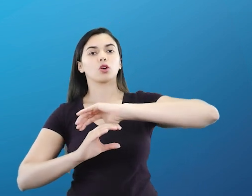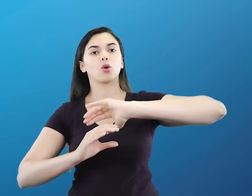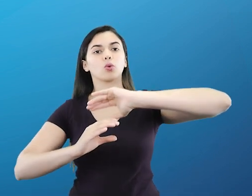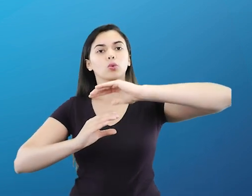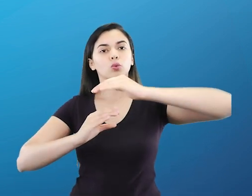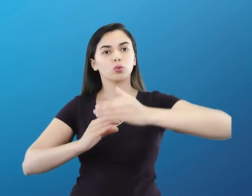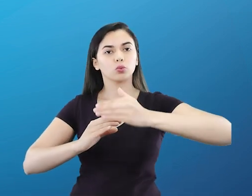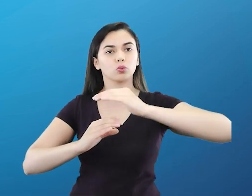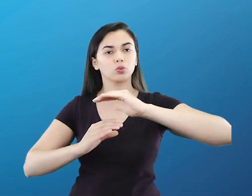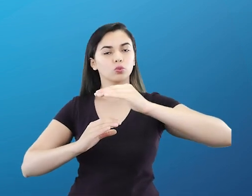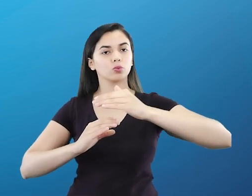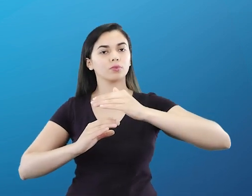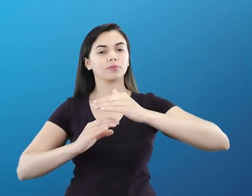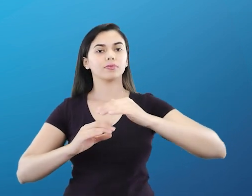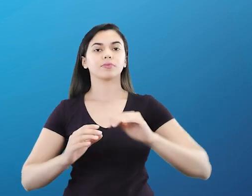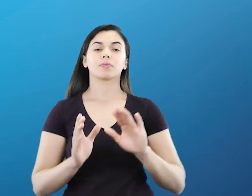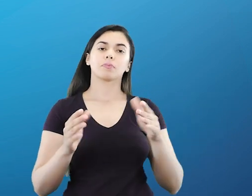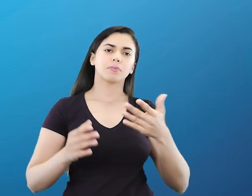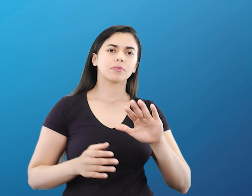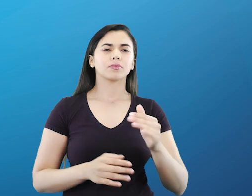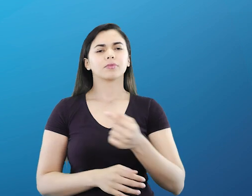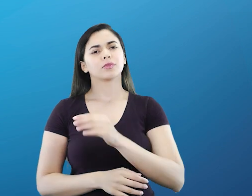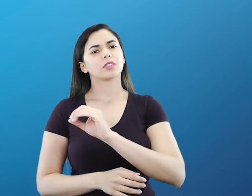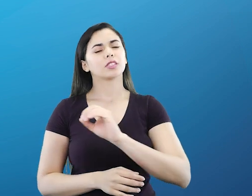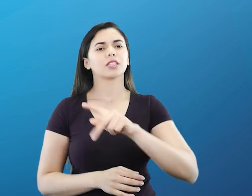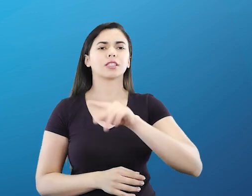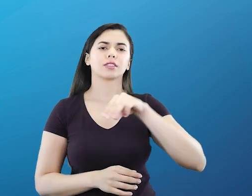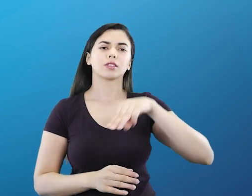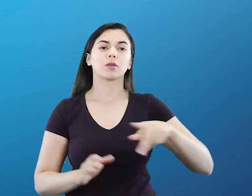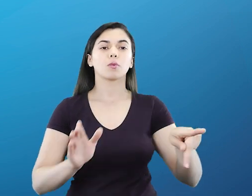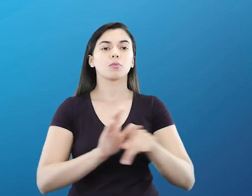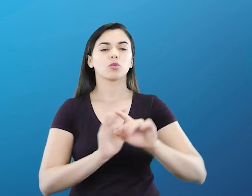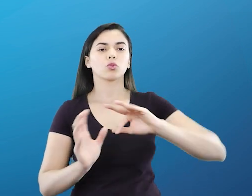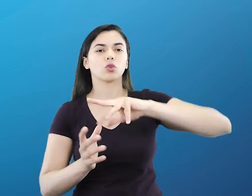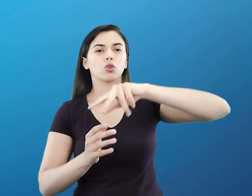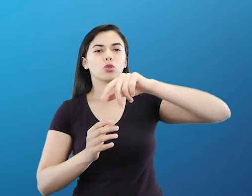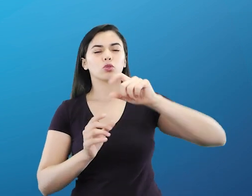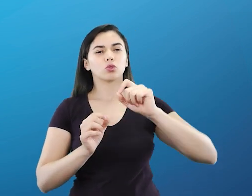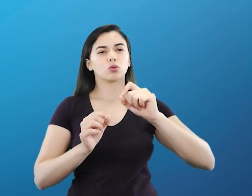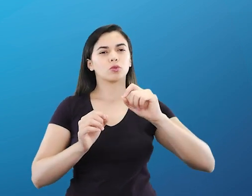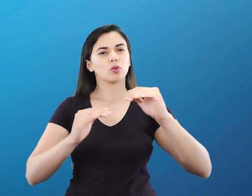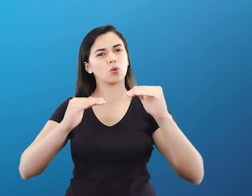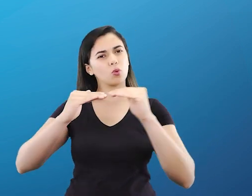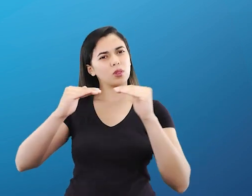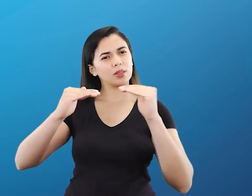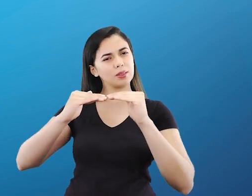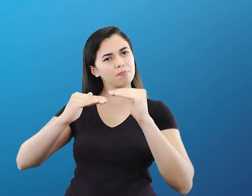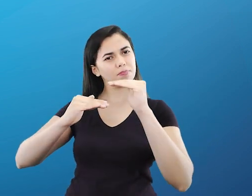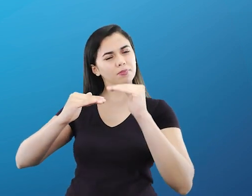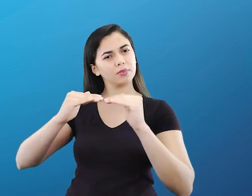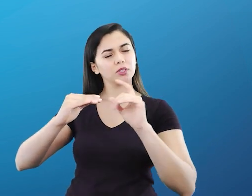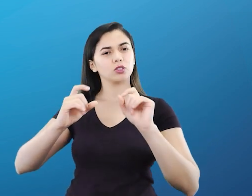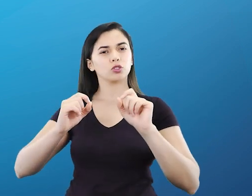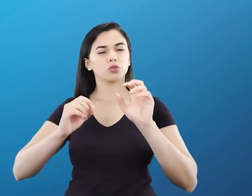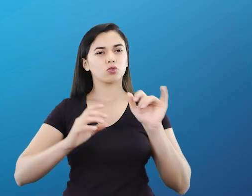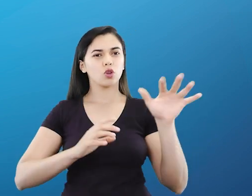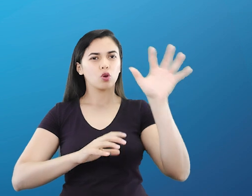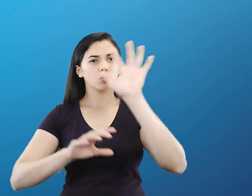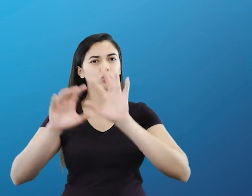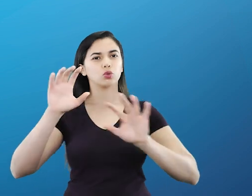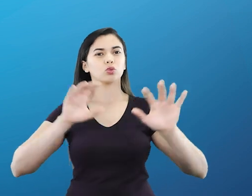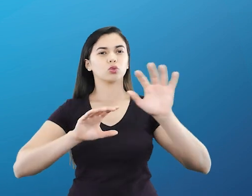Tem o início a partir de 700 quilômetros da superfície. É o limite da atmosfera separando do espaço sideral. Aqui